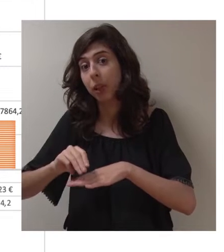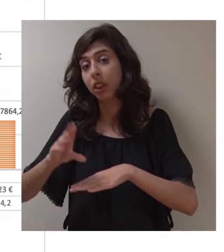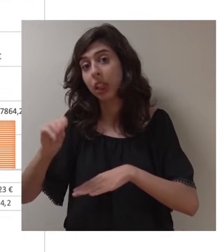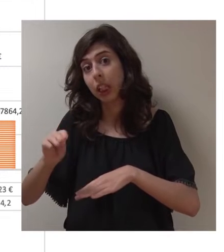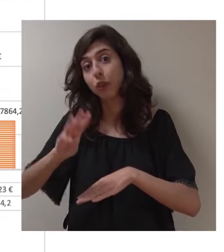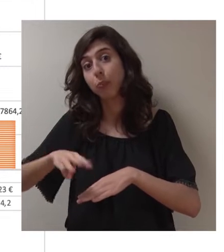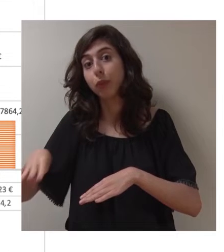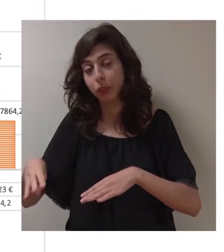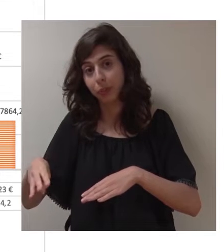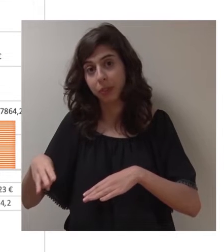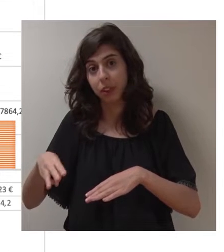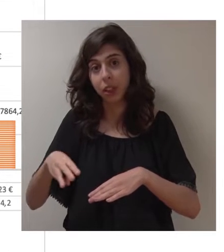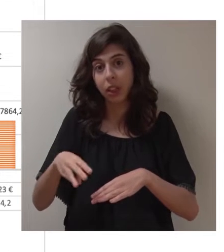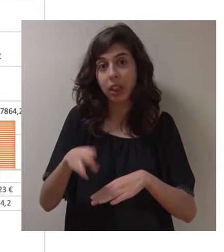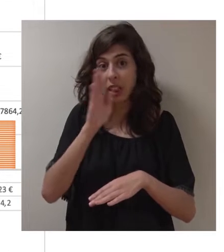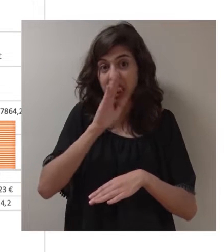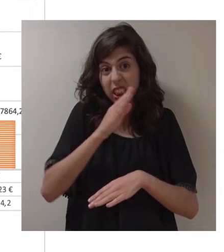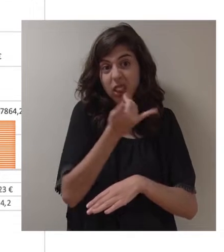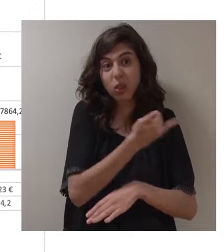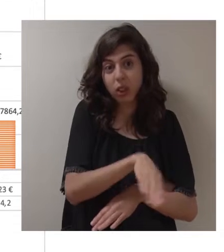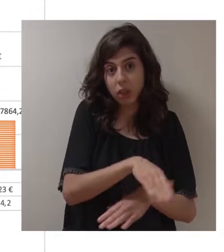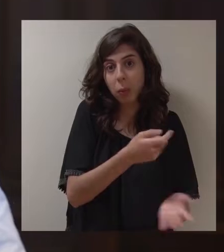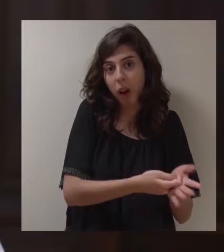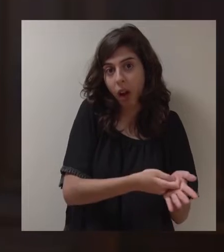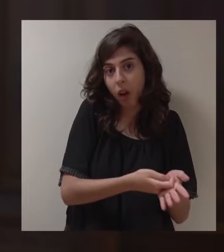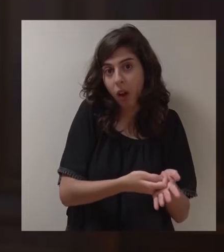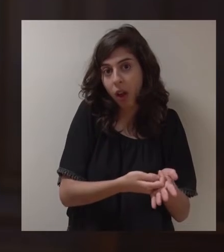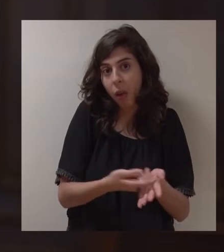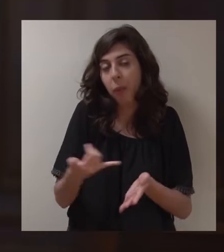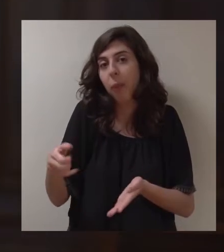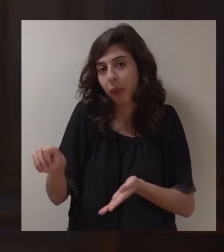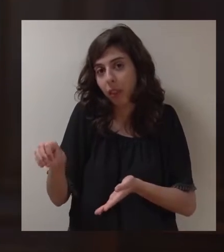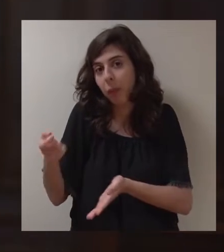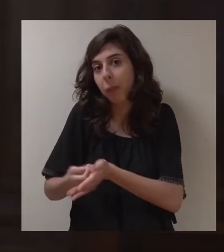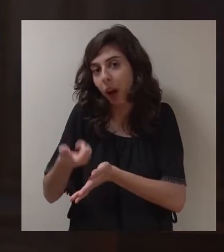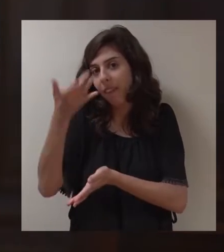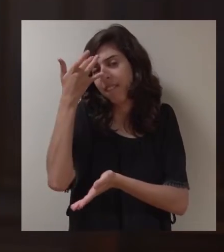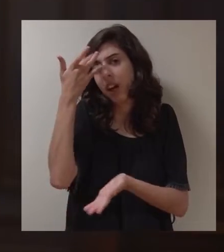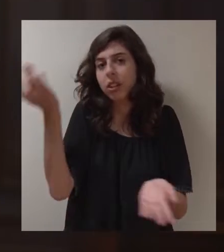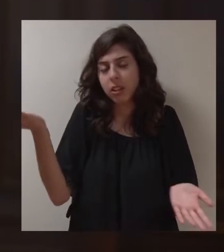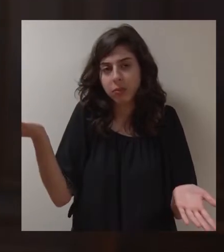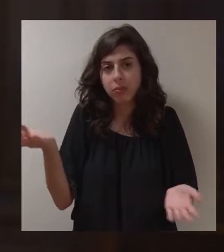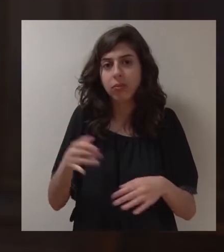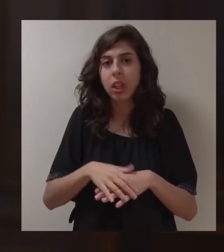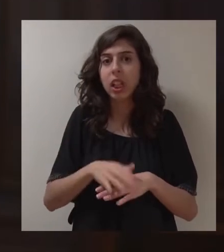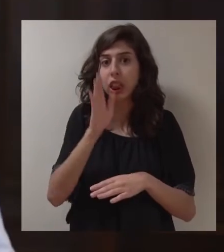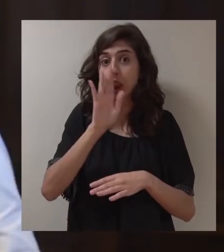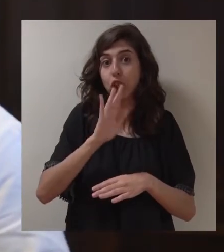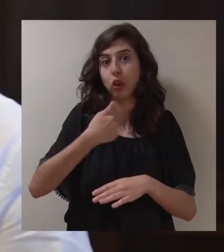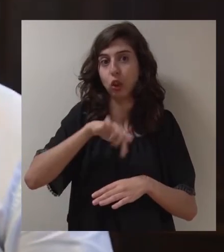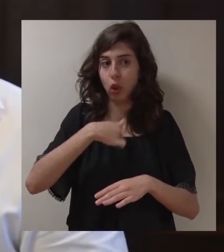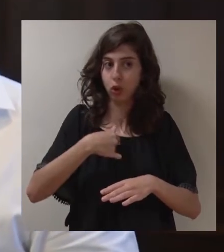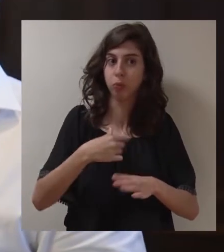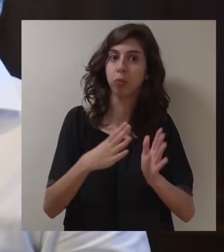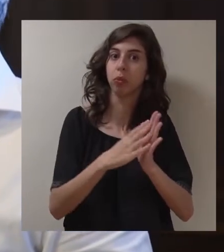processo de contratação de mais 10. Quem pagou 200 pagará com alguma facilidade os 20 que faltam,